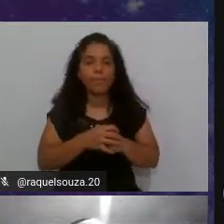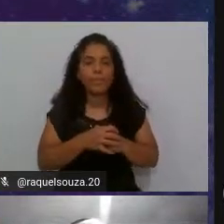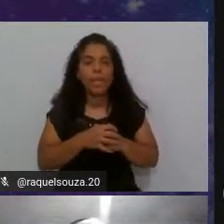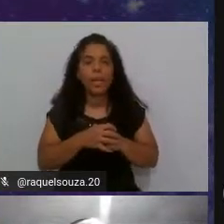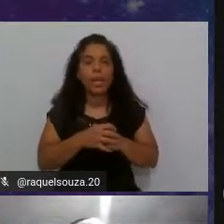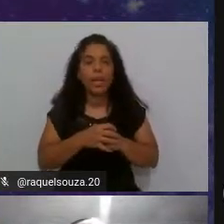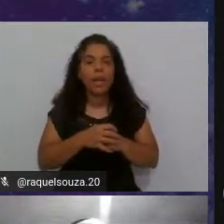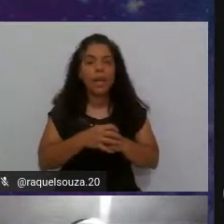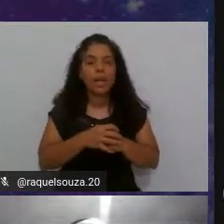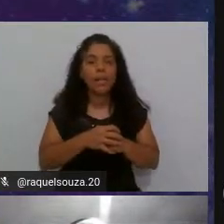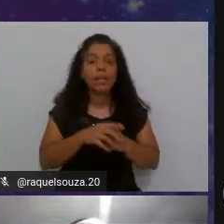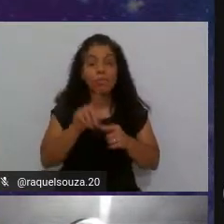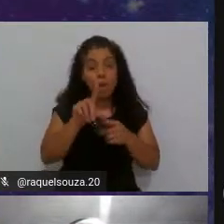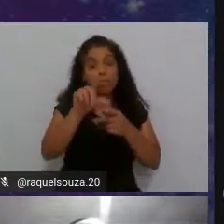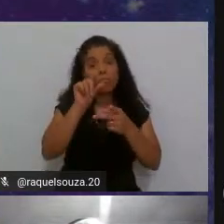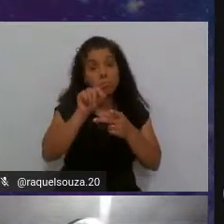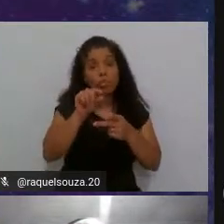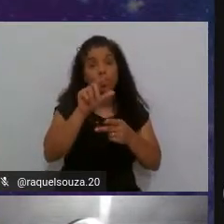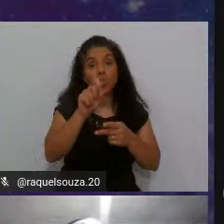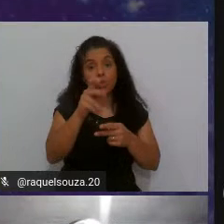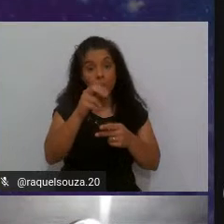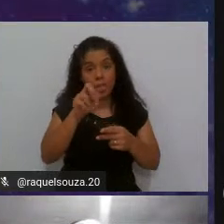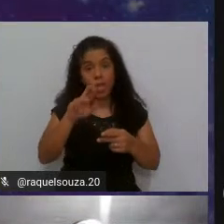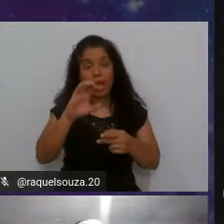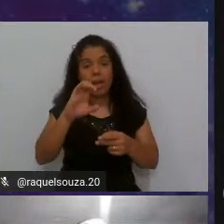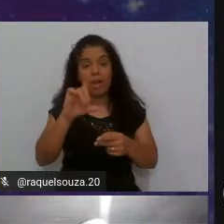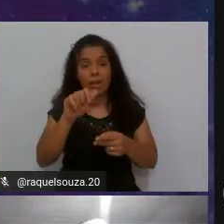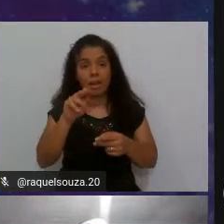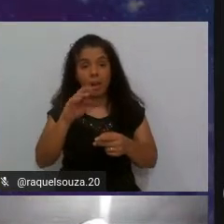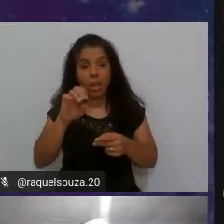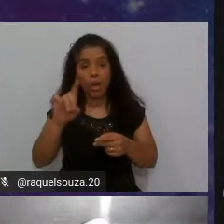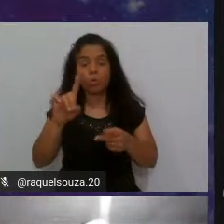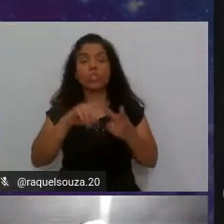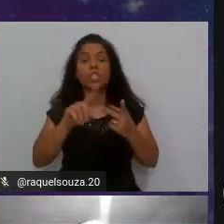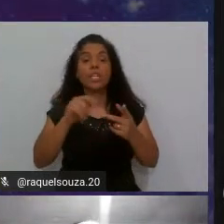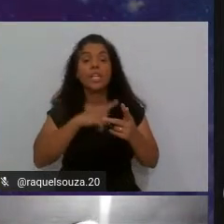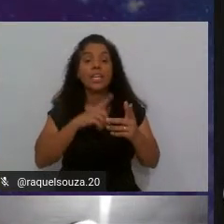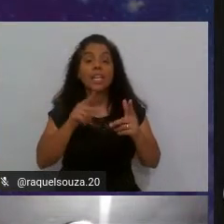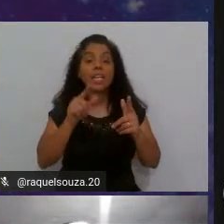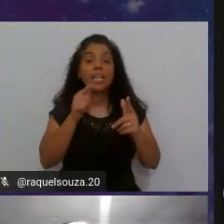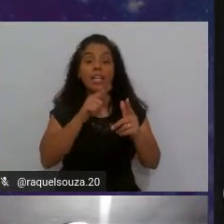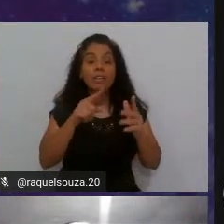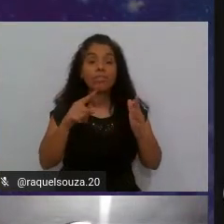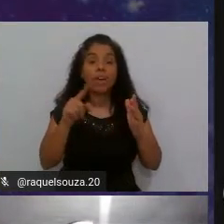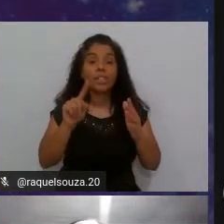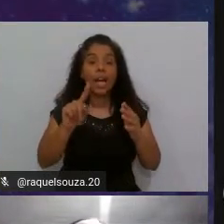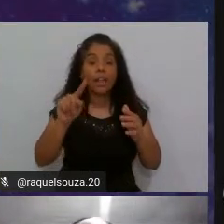vai escolher sonar cloud e vai dar next